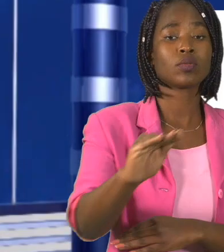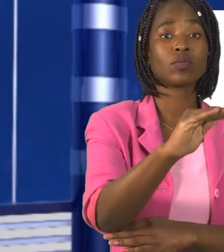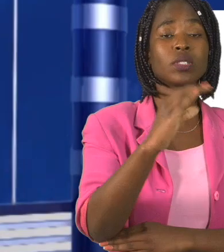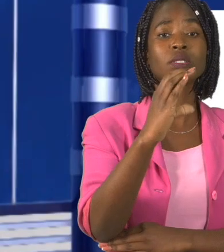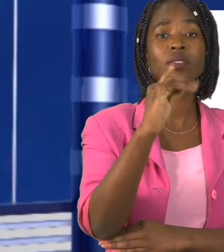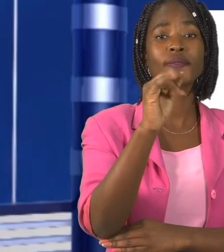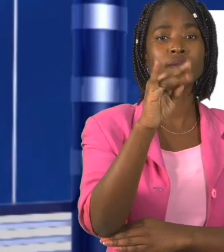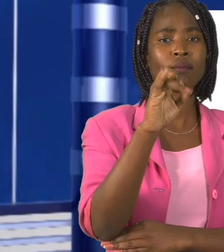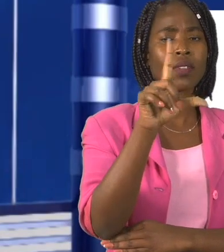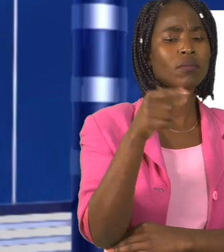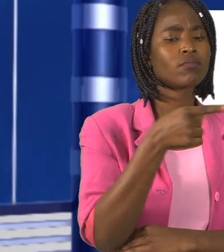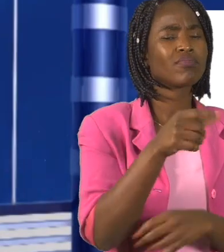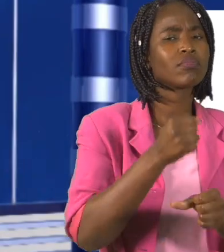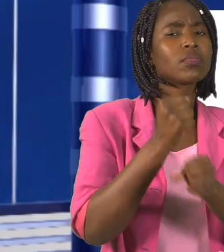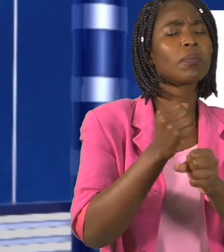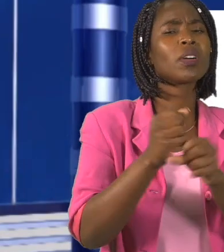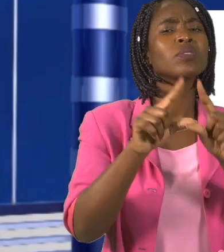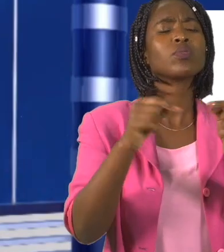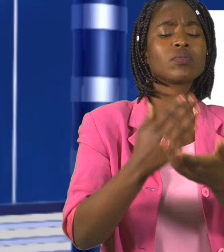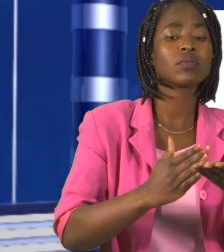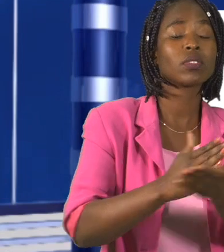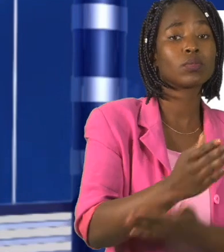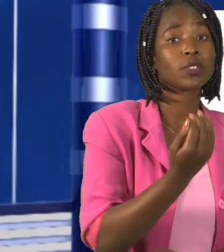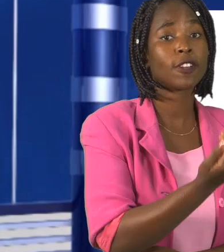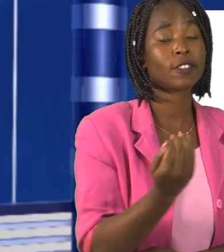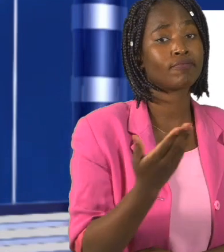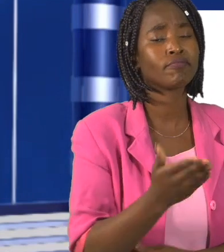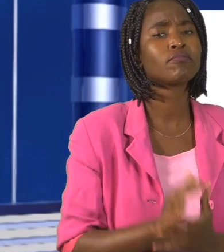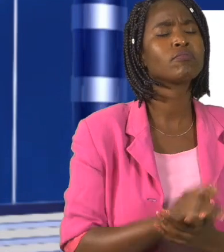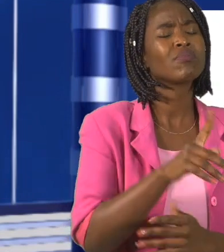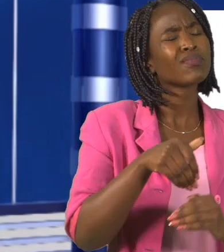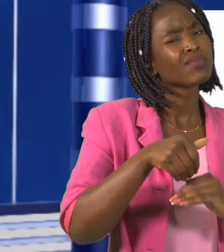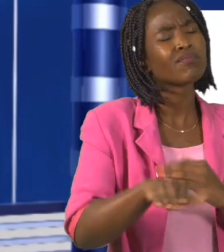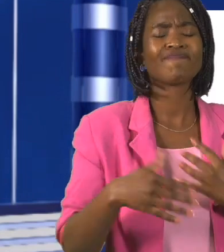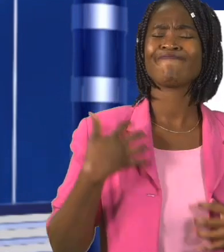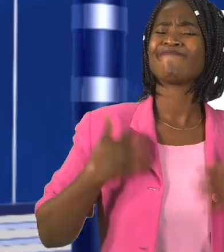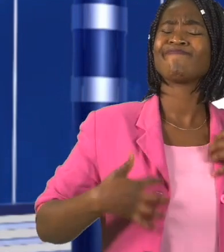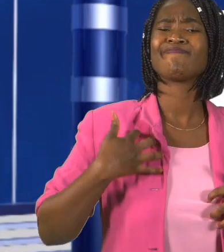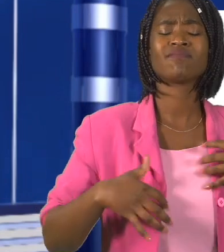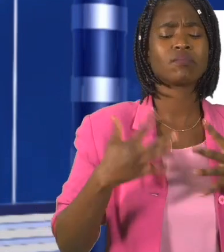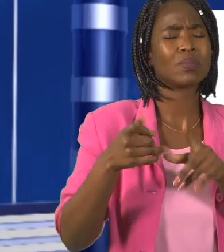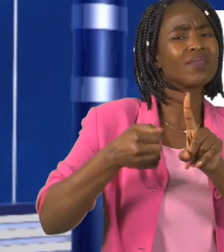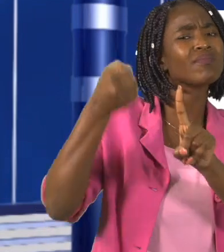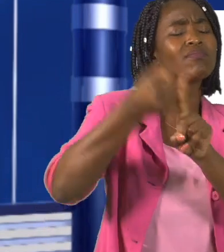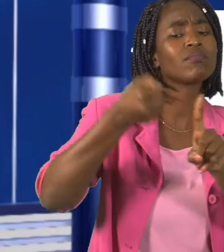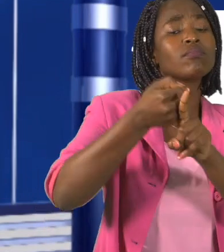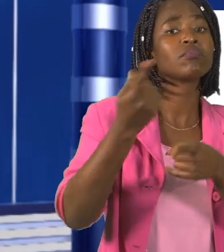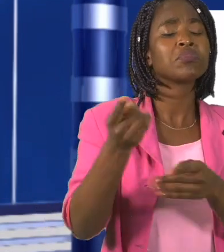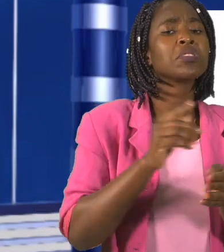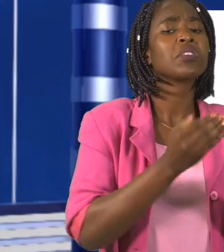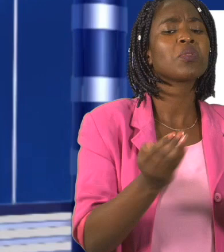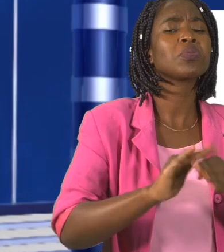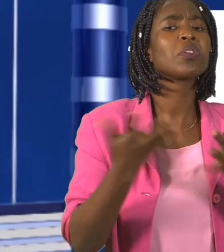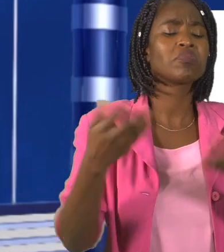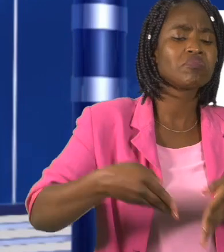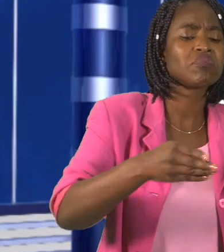O combate ao trabalho infantil continua a ser uma preocupação para organizações da sociedade civil que trabalham